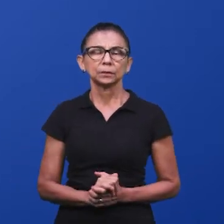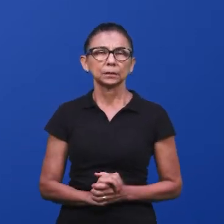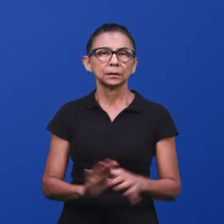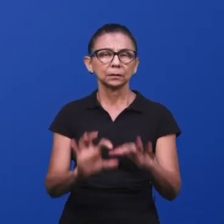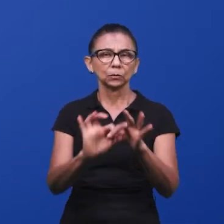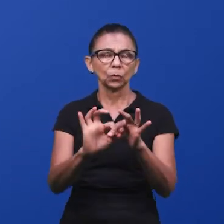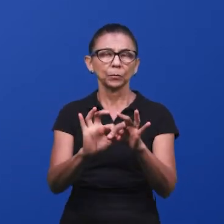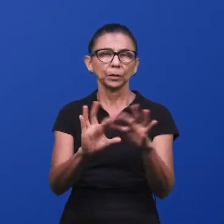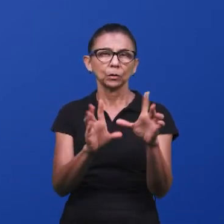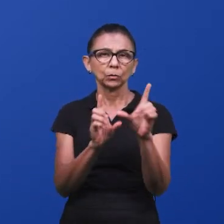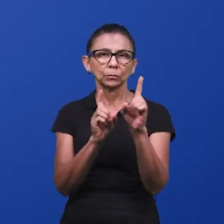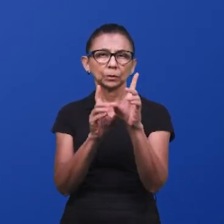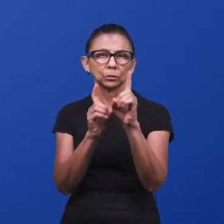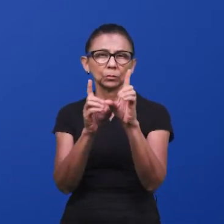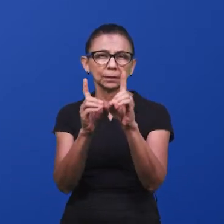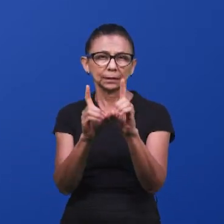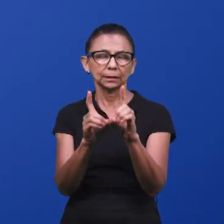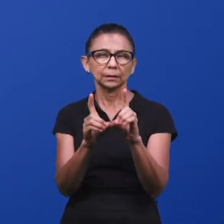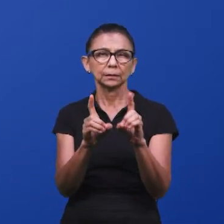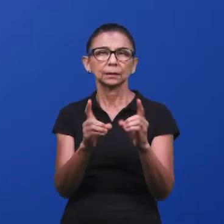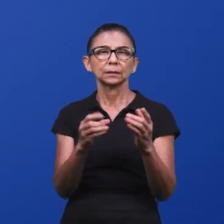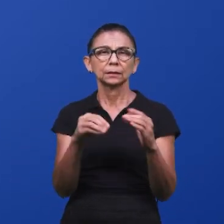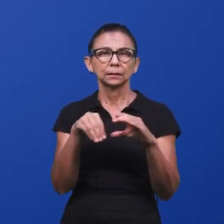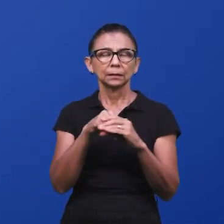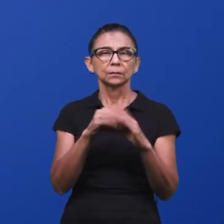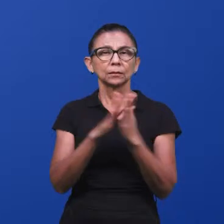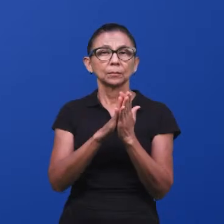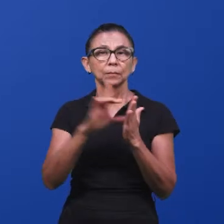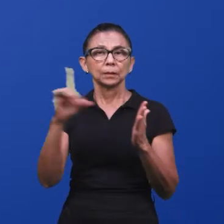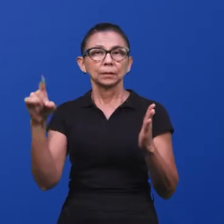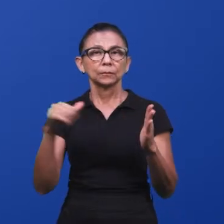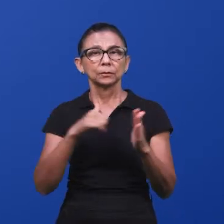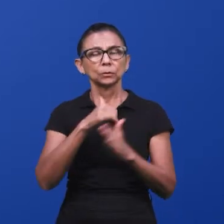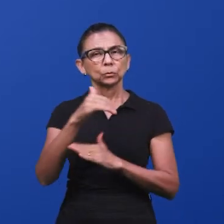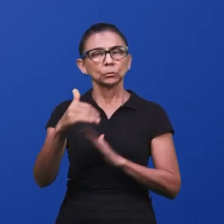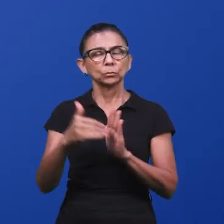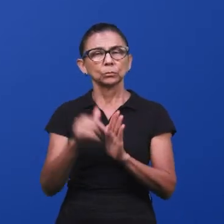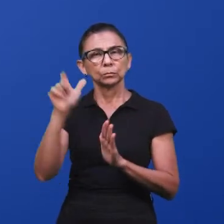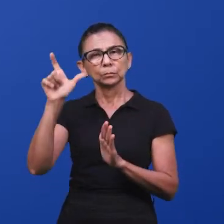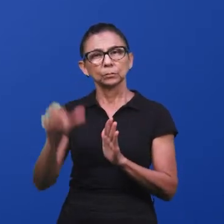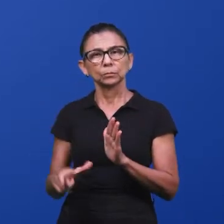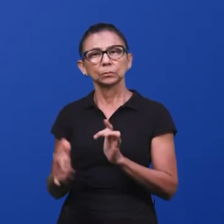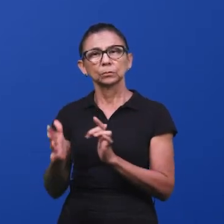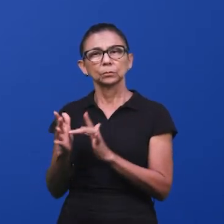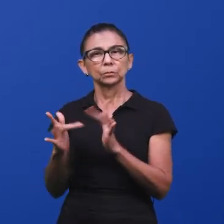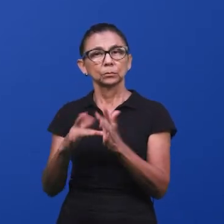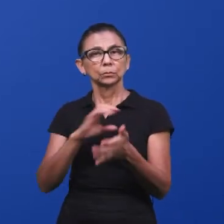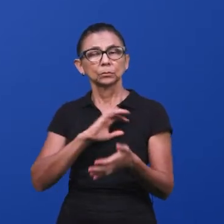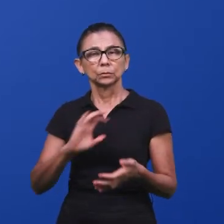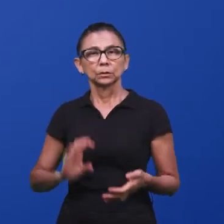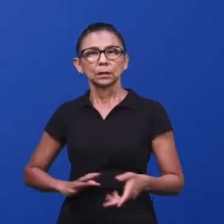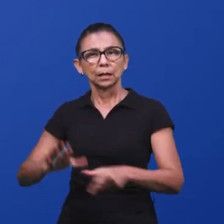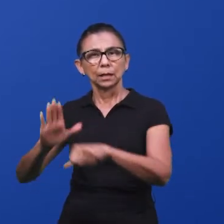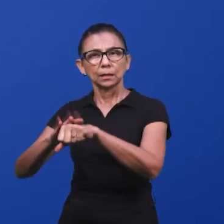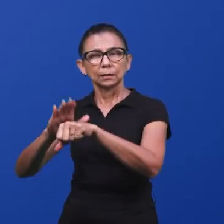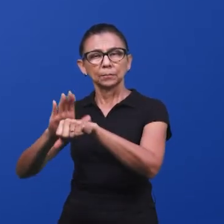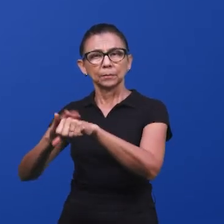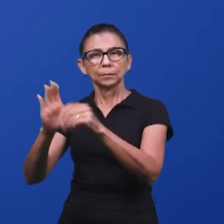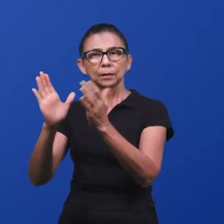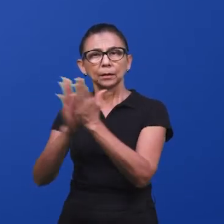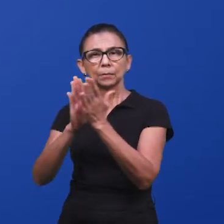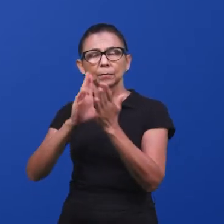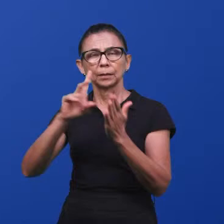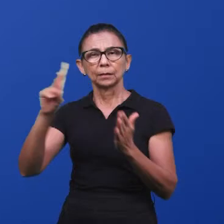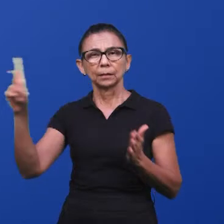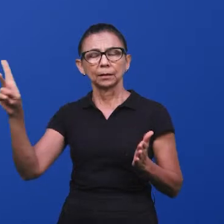sã doutrina, que é a doutrina que está na palavra de Deus. Tudo isso está firmado em Cristo Jesus, porque Ele é esta